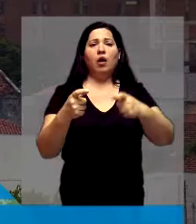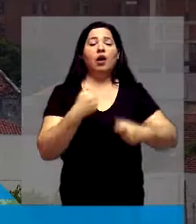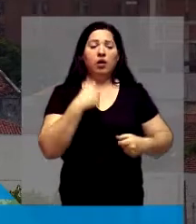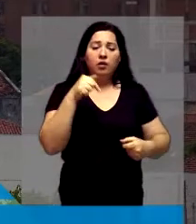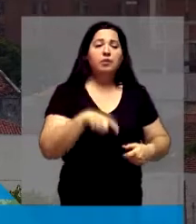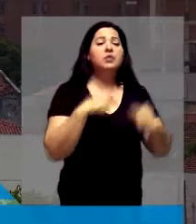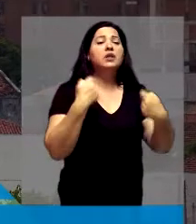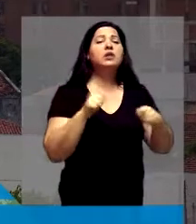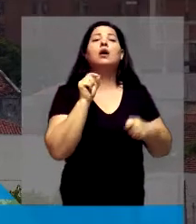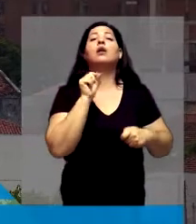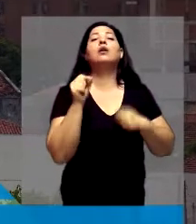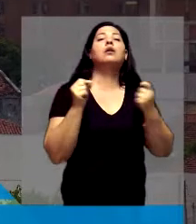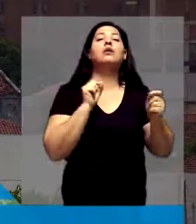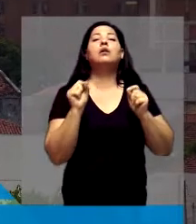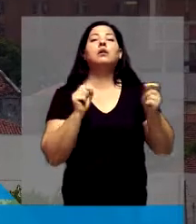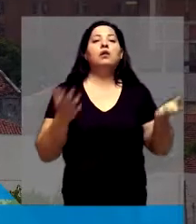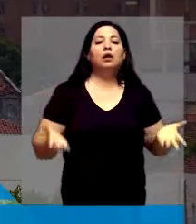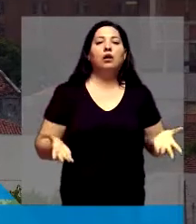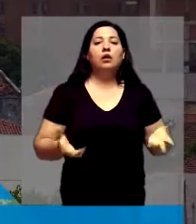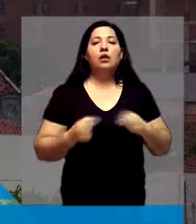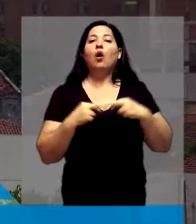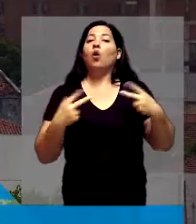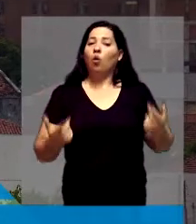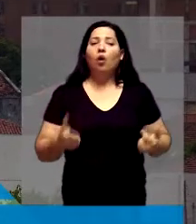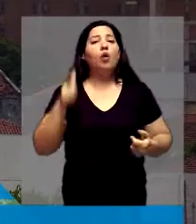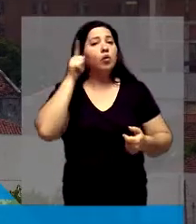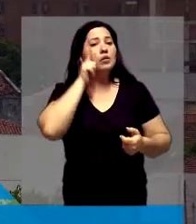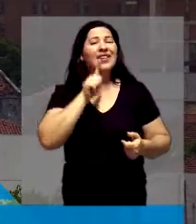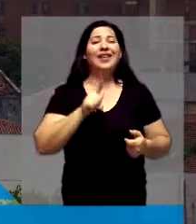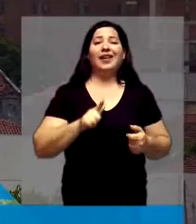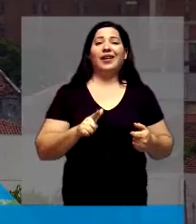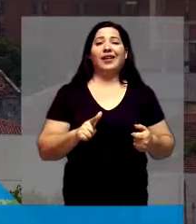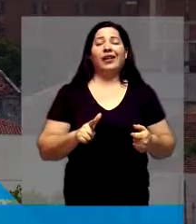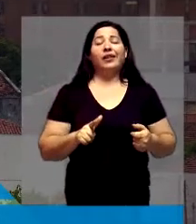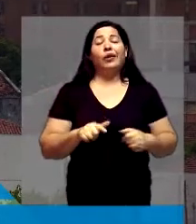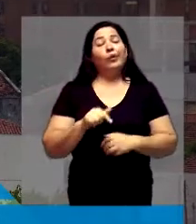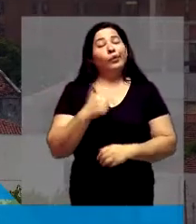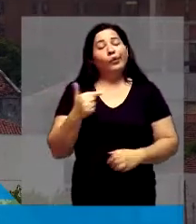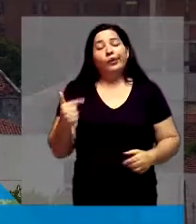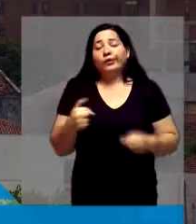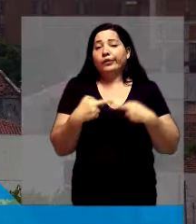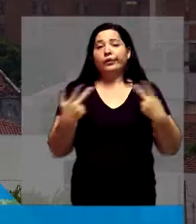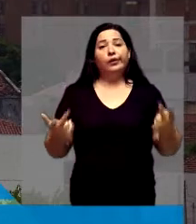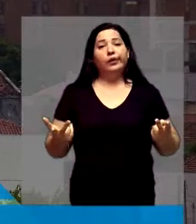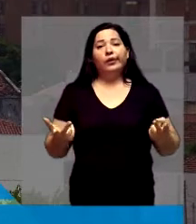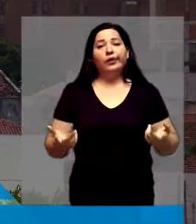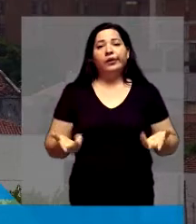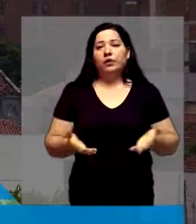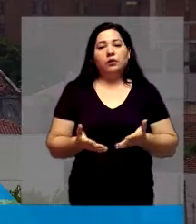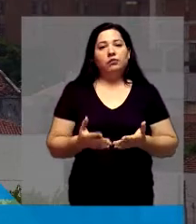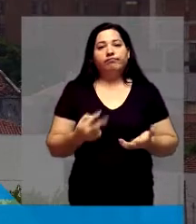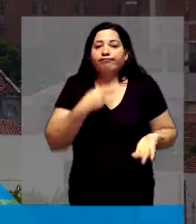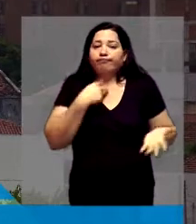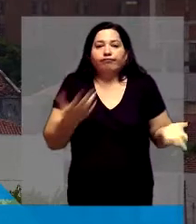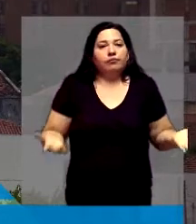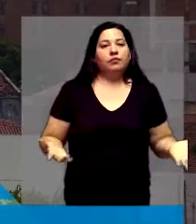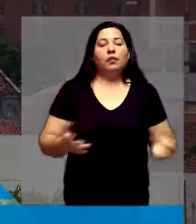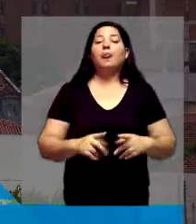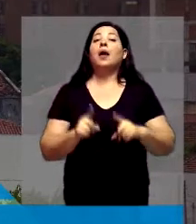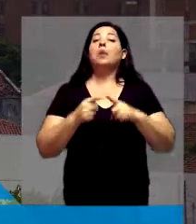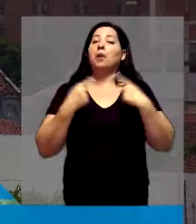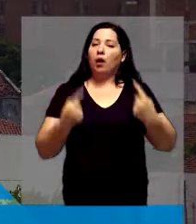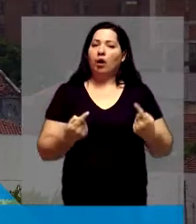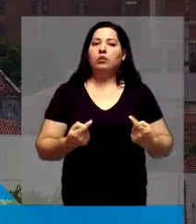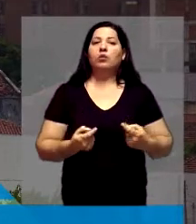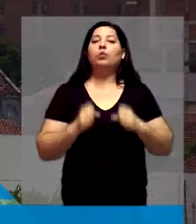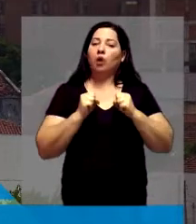Ó, é isso, é aquilo, porque tem muita coisa que dá. Tem muita coisa que talvez não depende nem do vereador, né? Mas o que depender de mim, eu